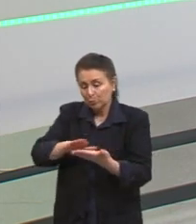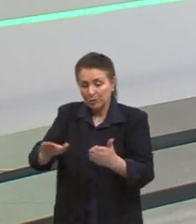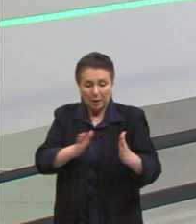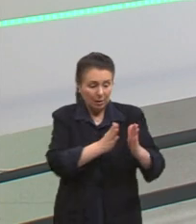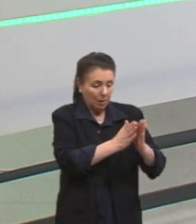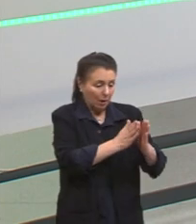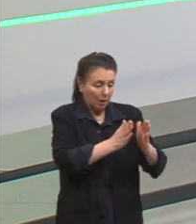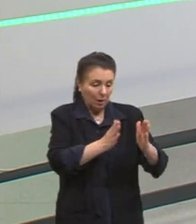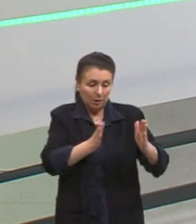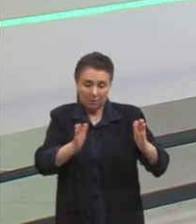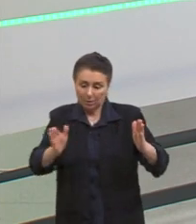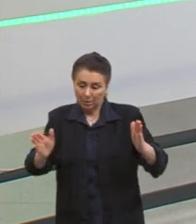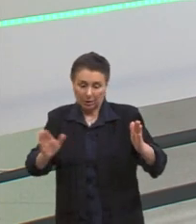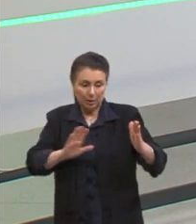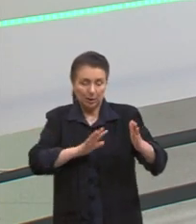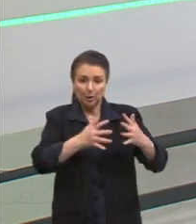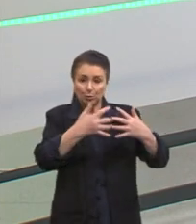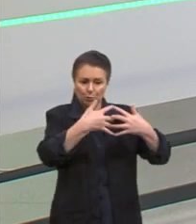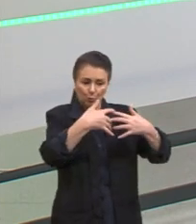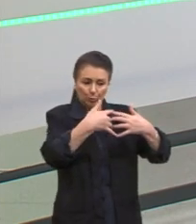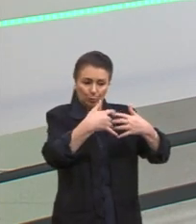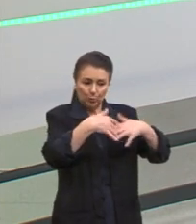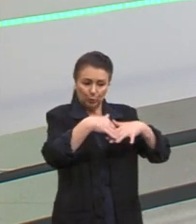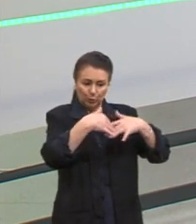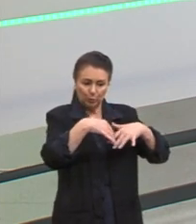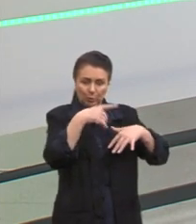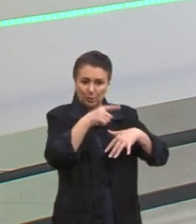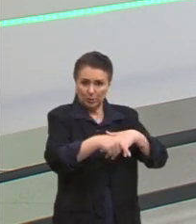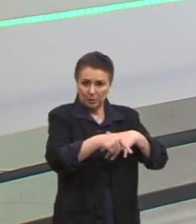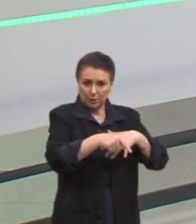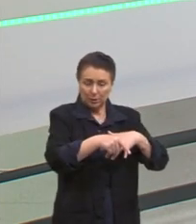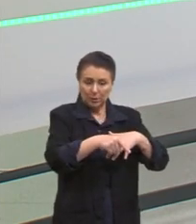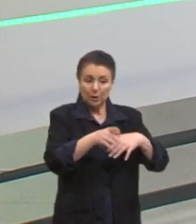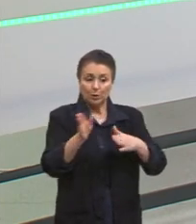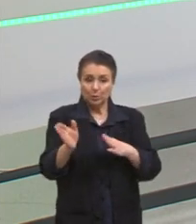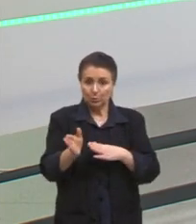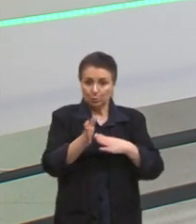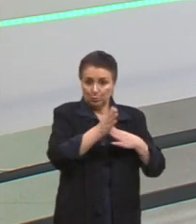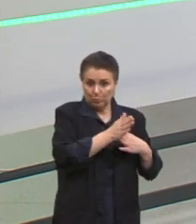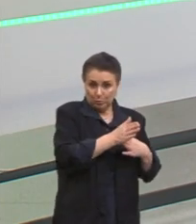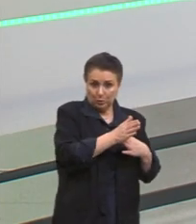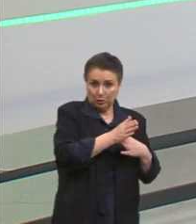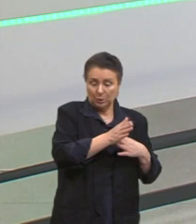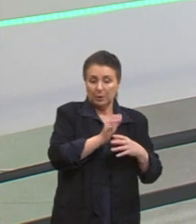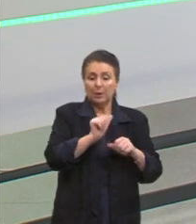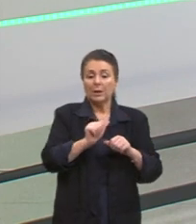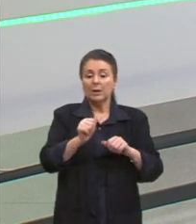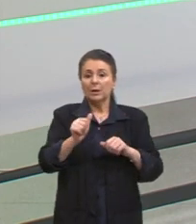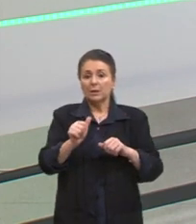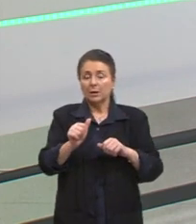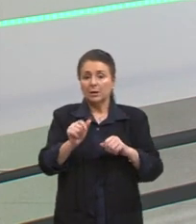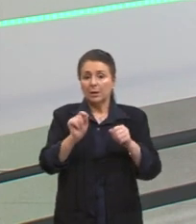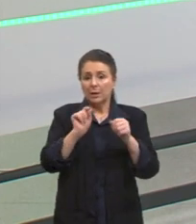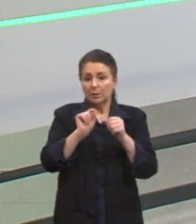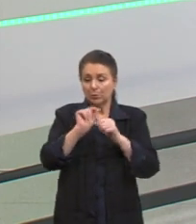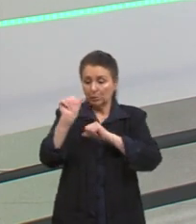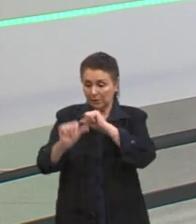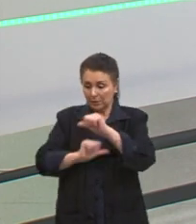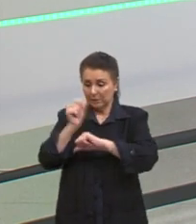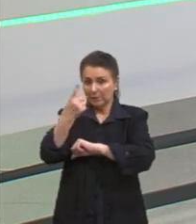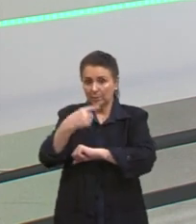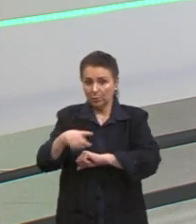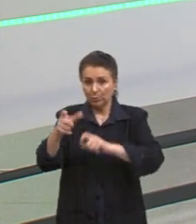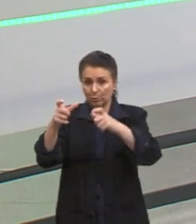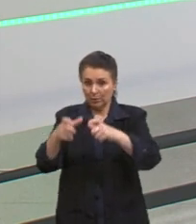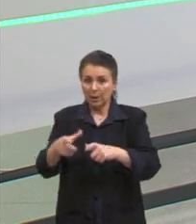coisa no motor, tira o cara que é responsável pela parte traseira e joga para, joga não, modo de dizer, transfere para lá,